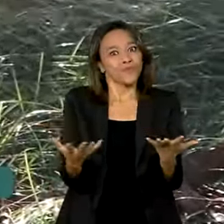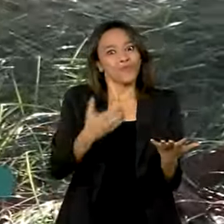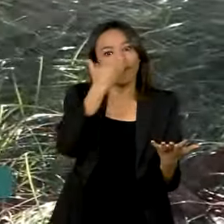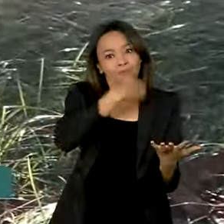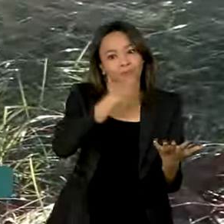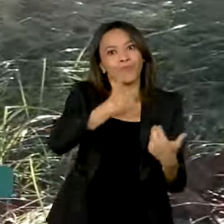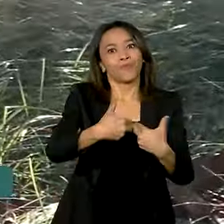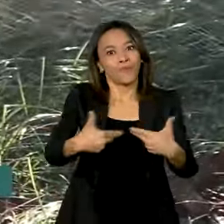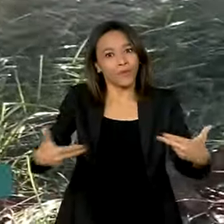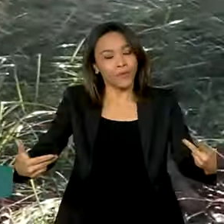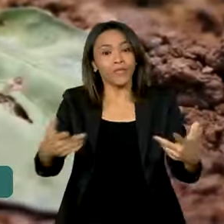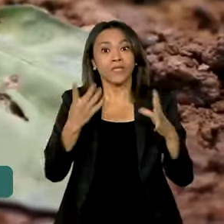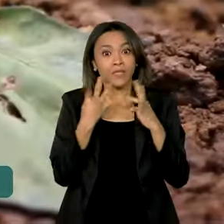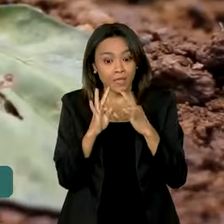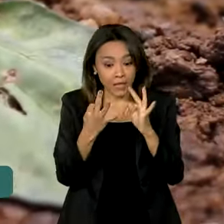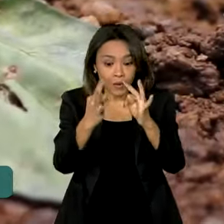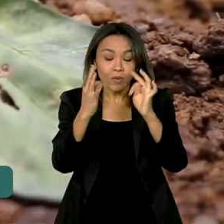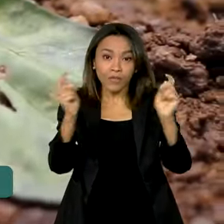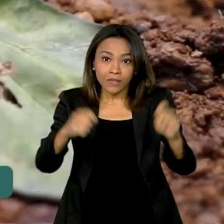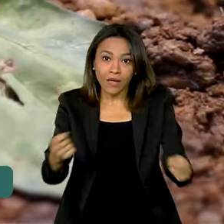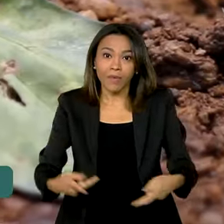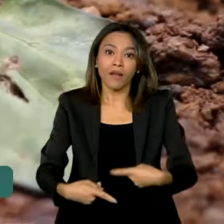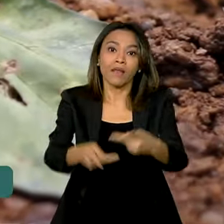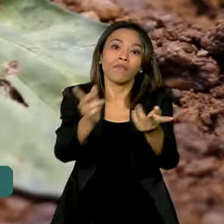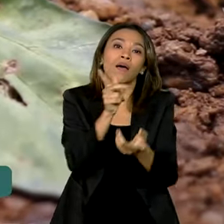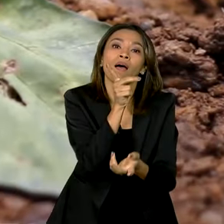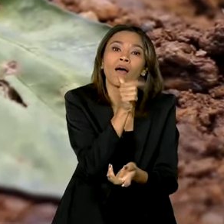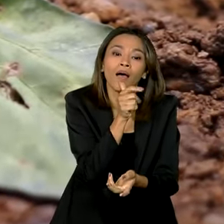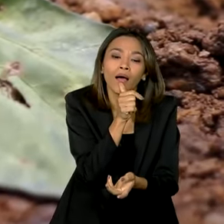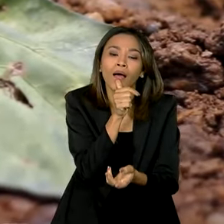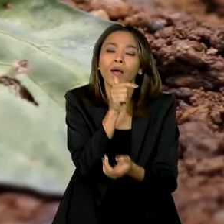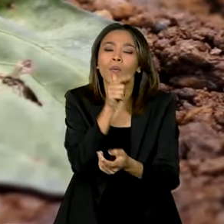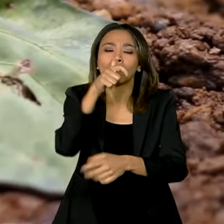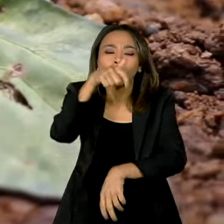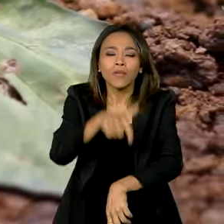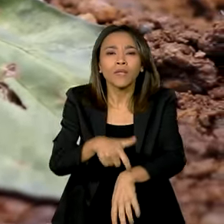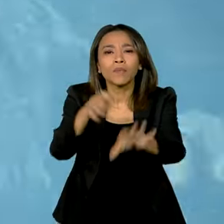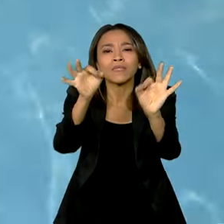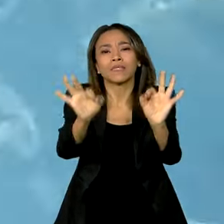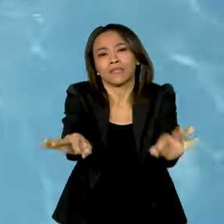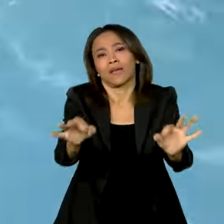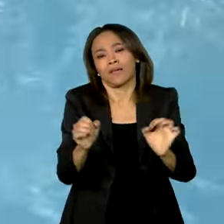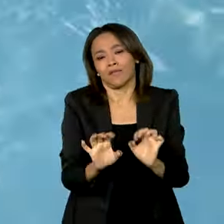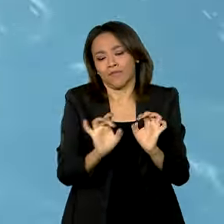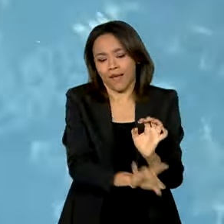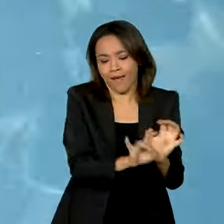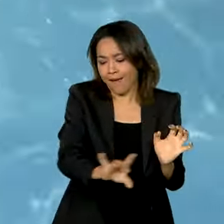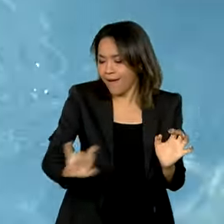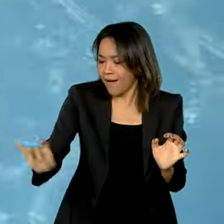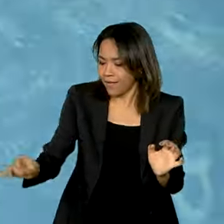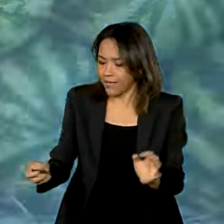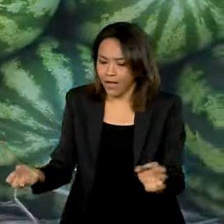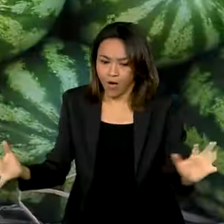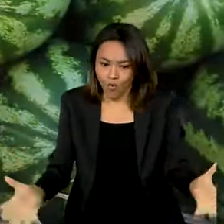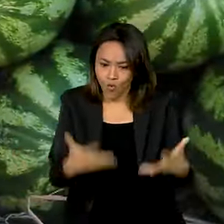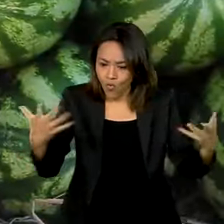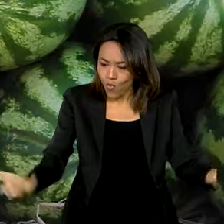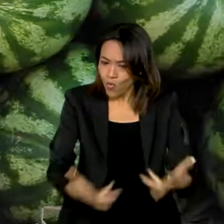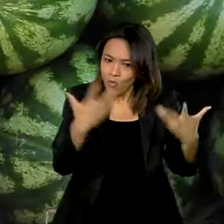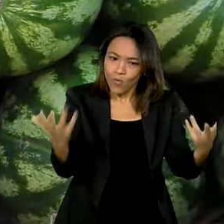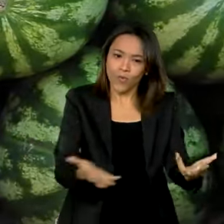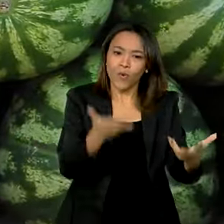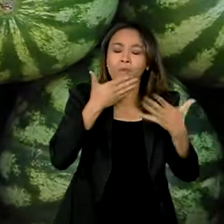permite levar água para as plantações na quantidade ideal e na hora certa, aumentando a produtividade e